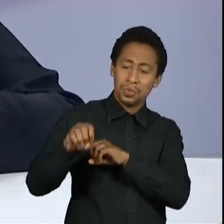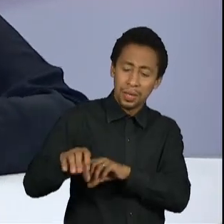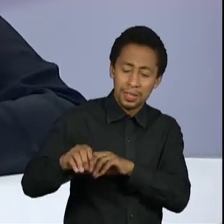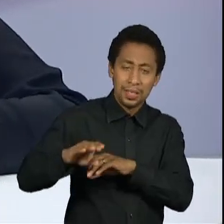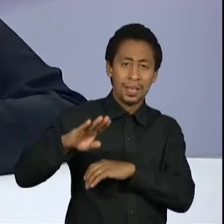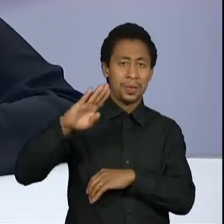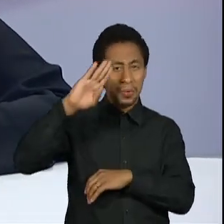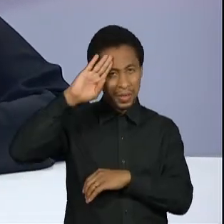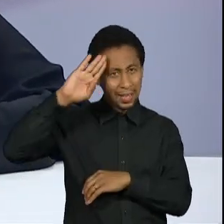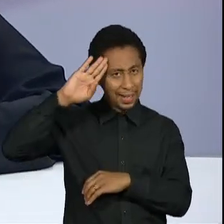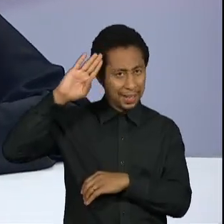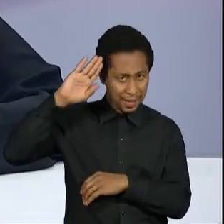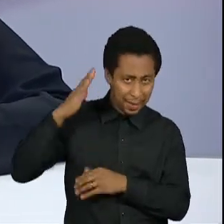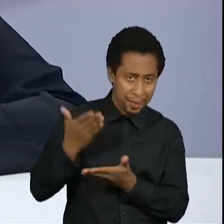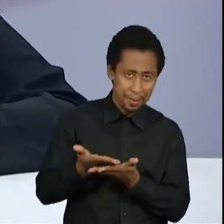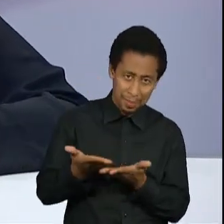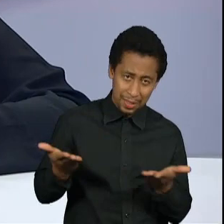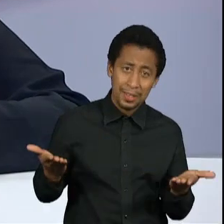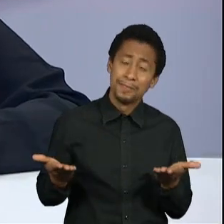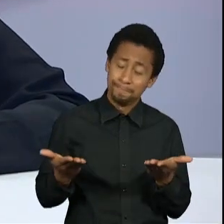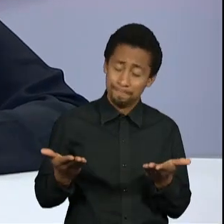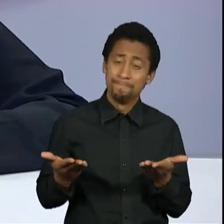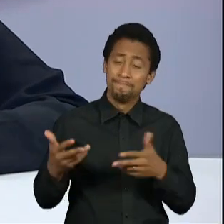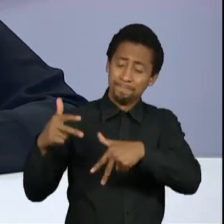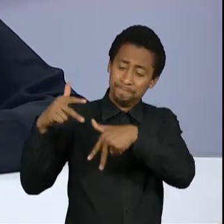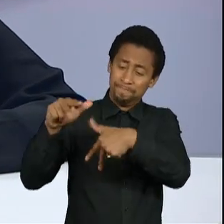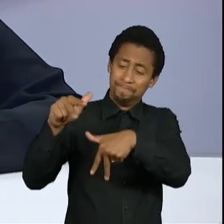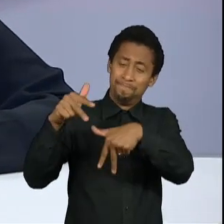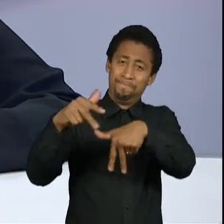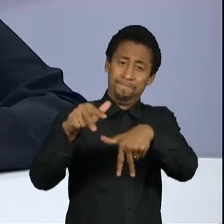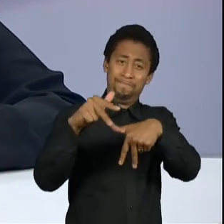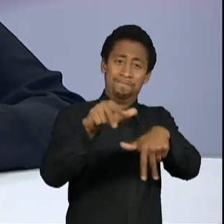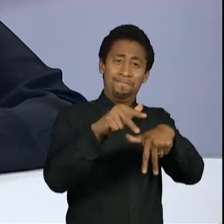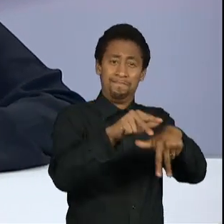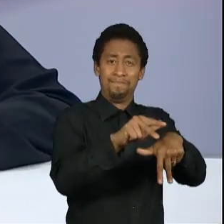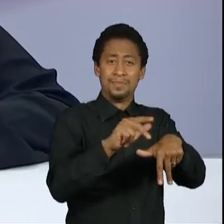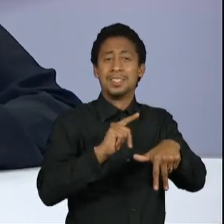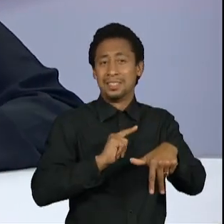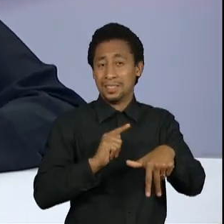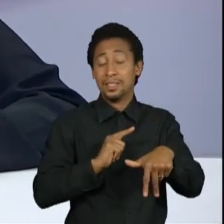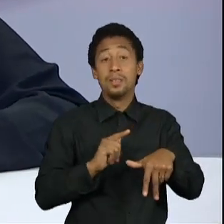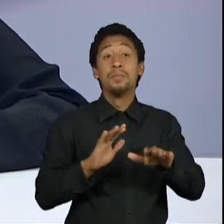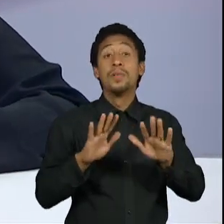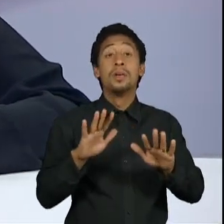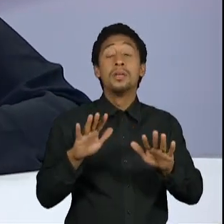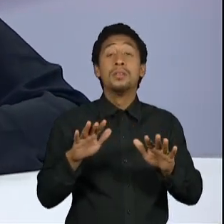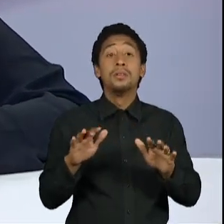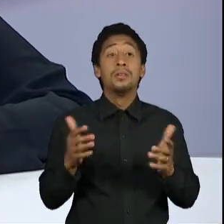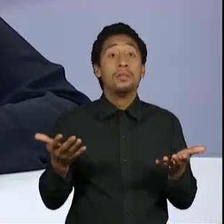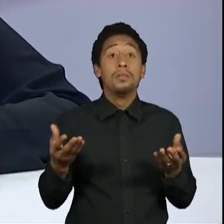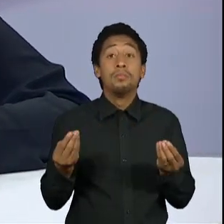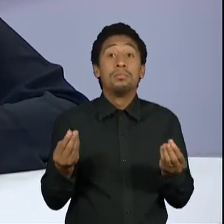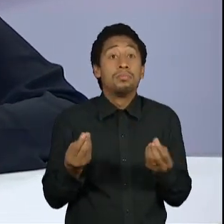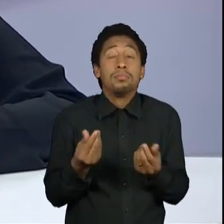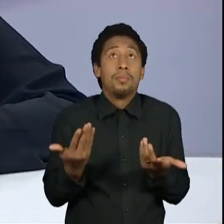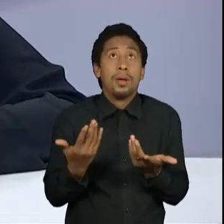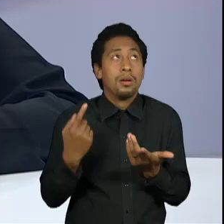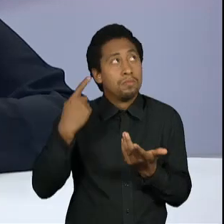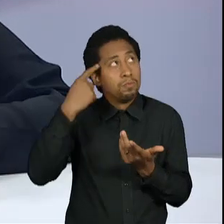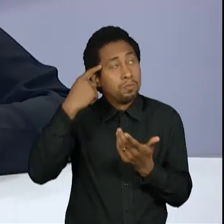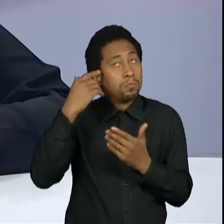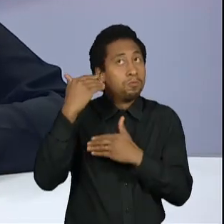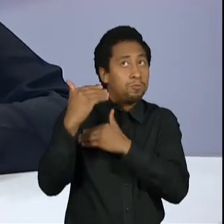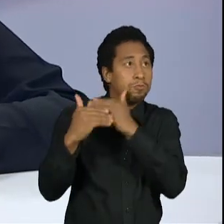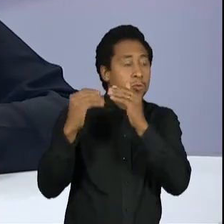talvez seja, em parte, inerente a esses espaços, o que sobra de território para o ensino do pensamento conservador,